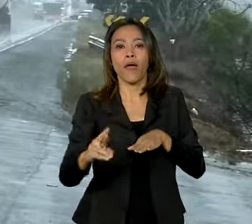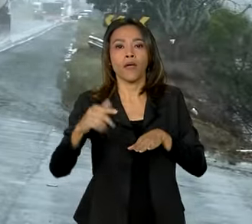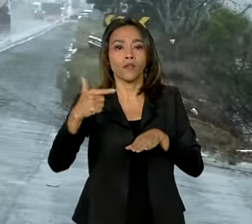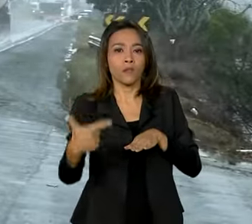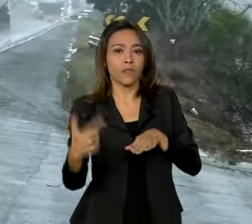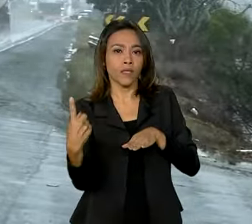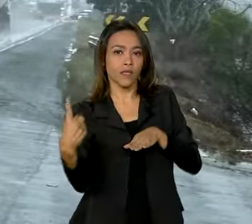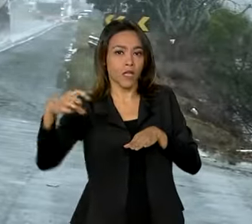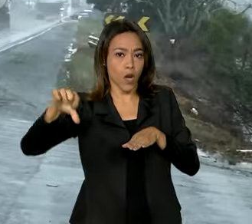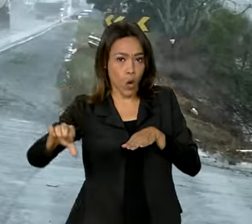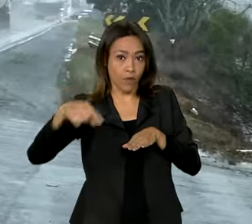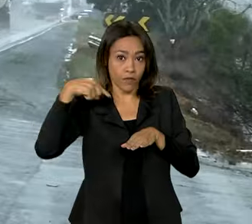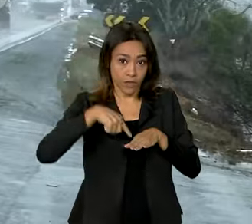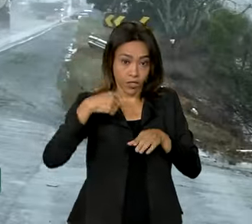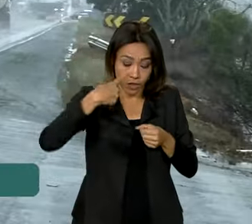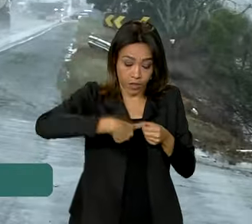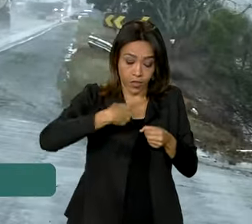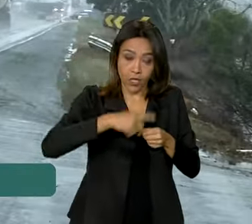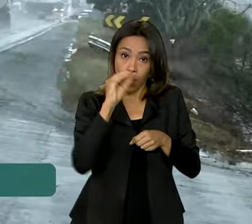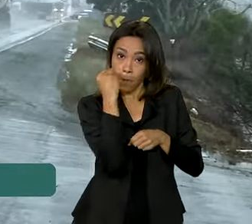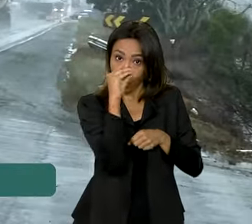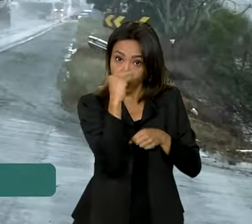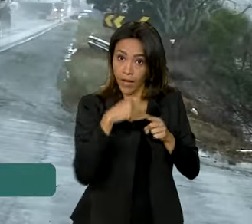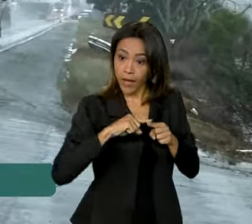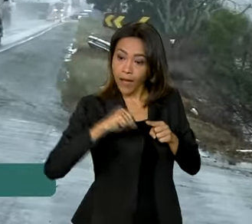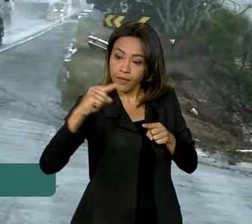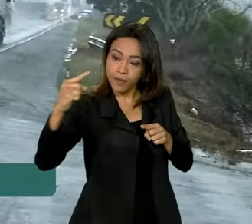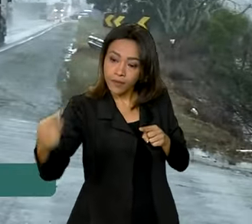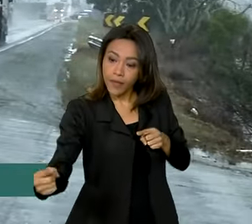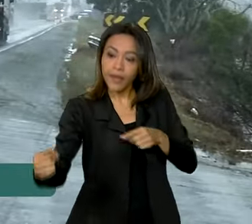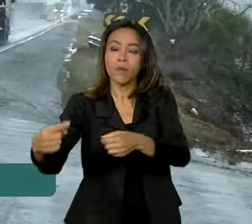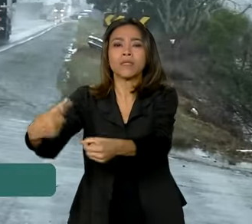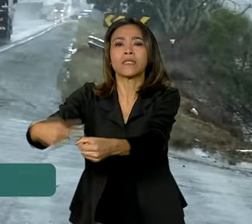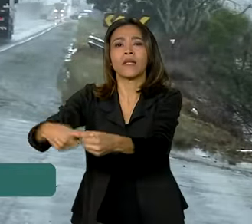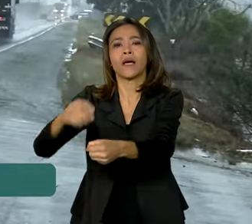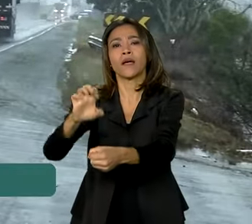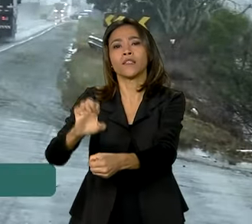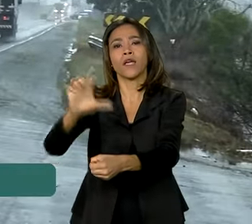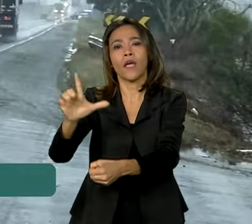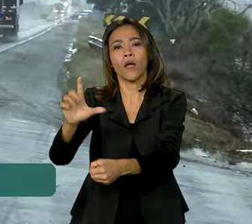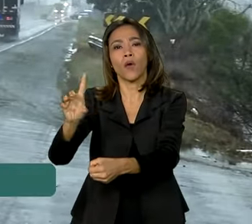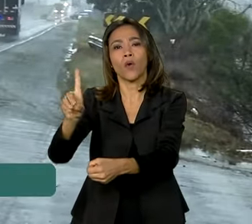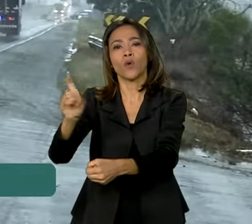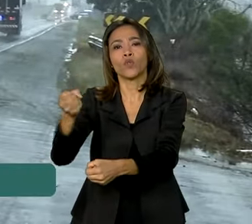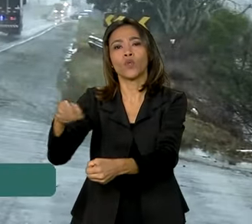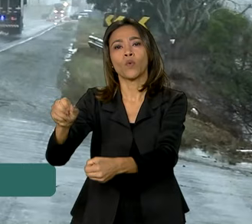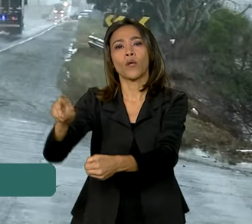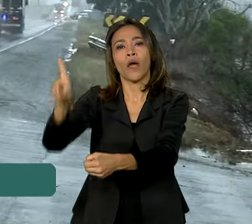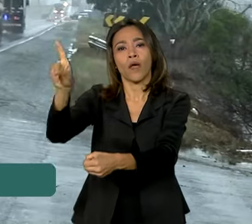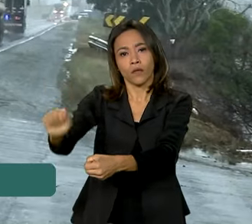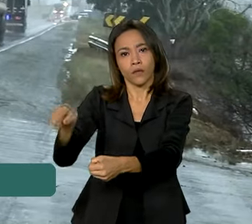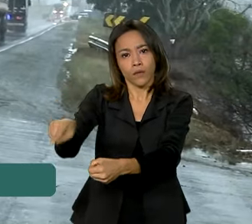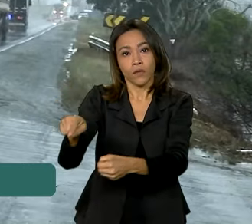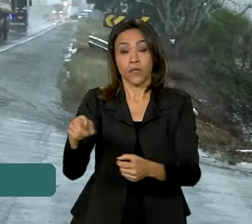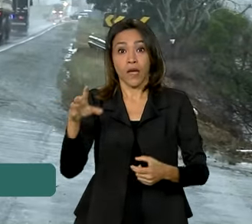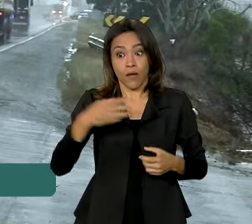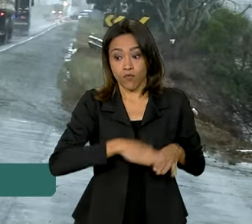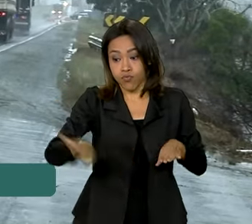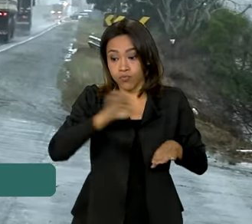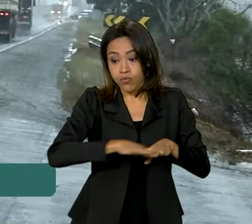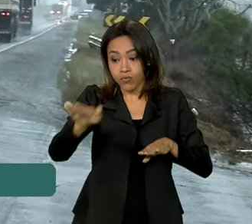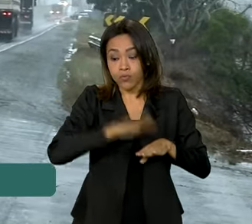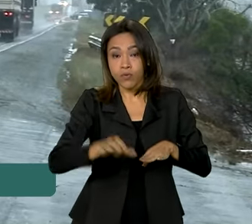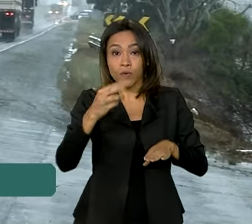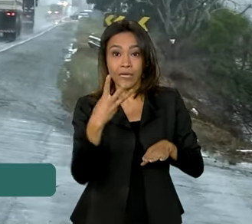a Porto Alegre, permitindo acesso até a fronteira do Brasil com a Argentina, por onde passa 30% do